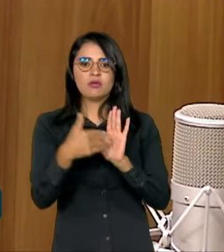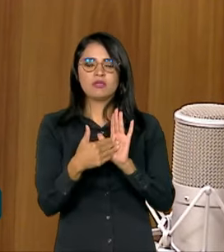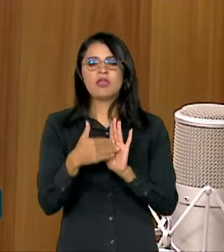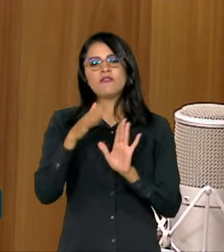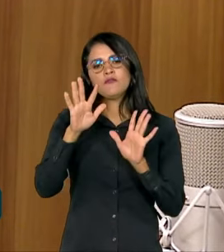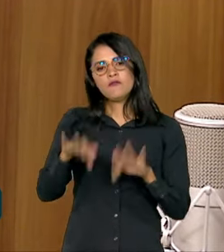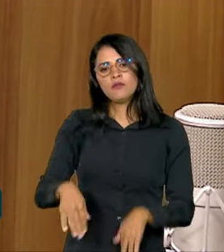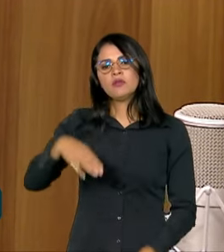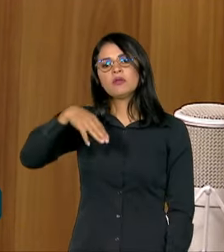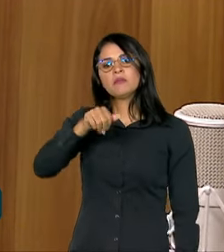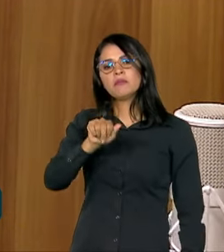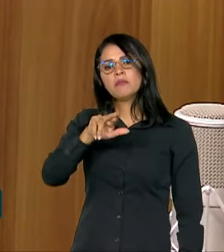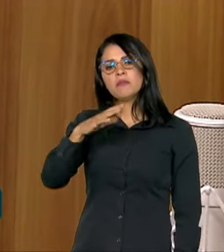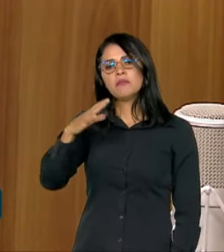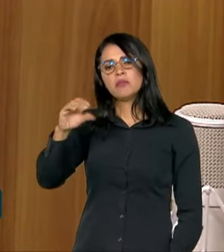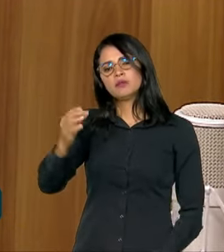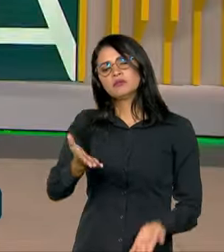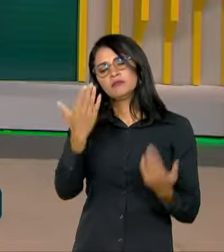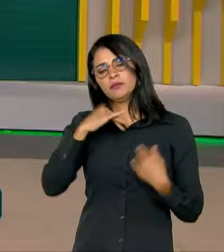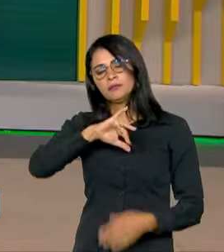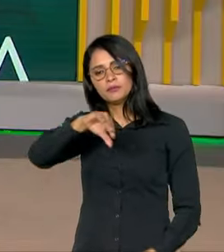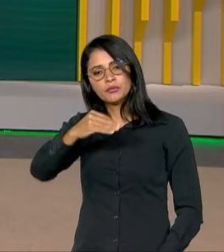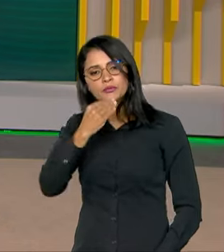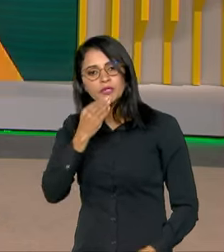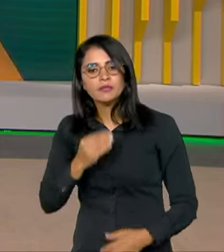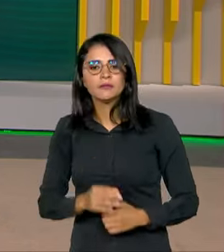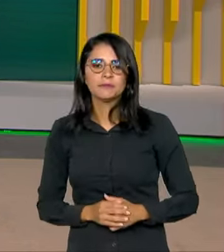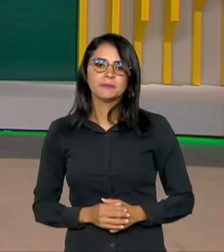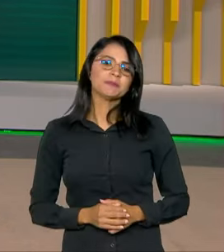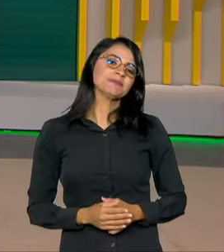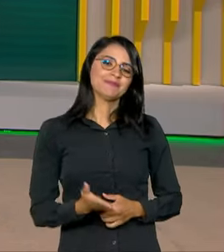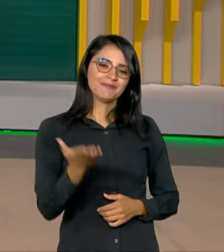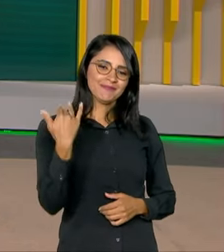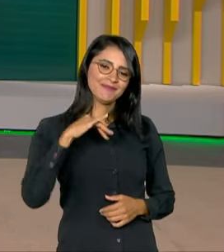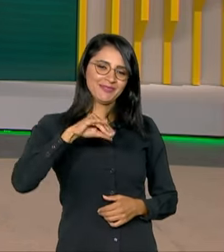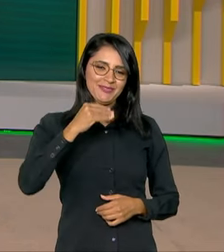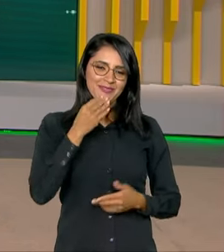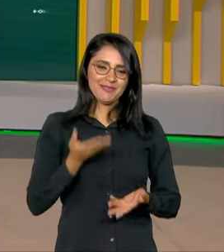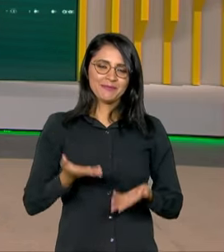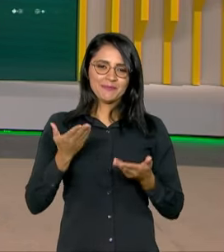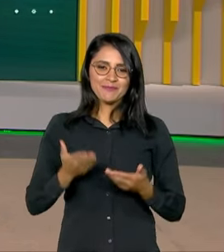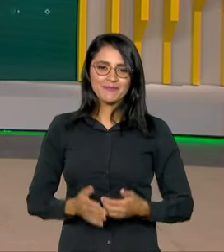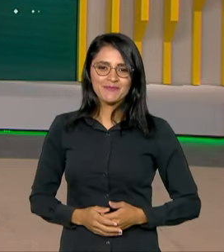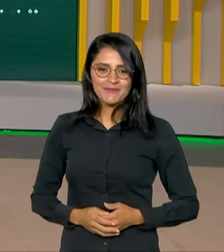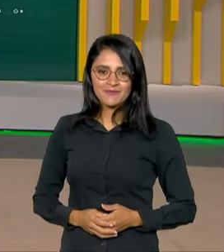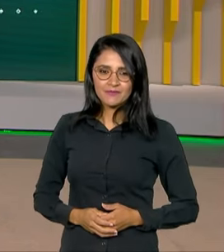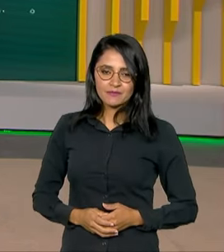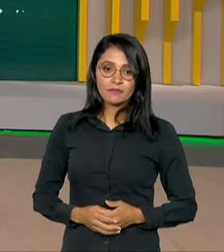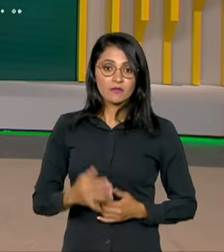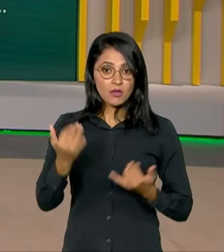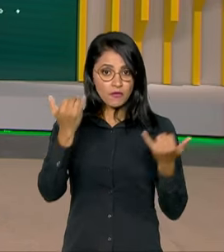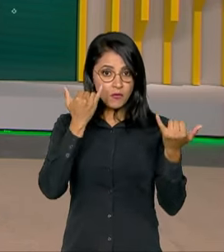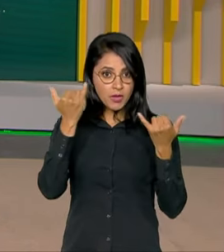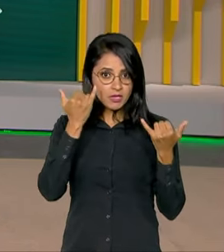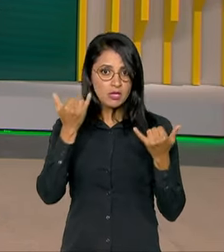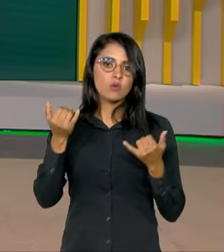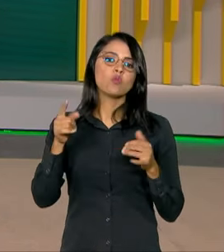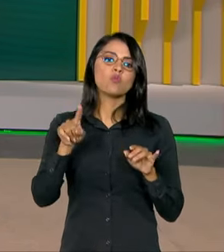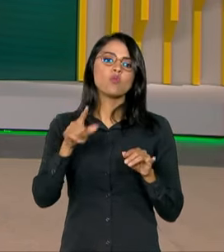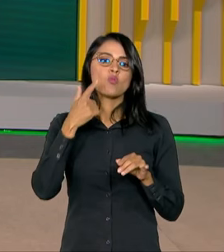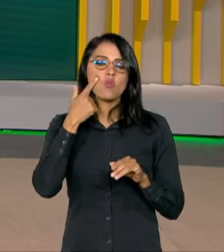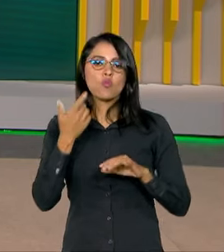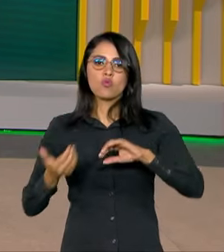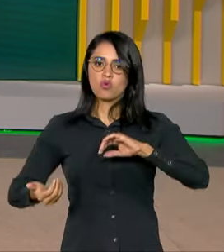o final de março, então bora aproveitar. Isso aí, bora aproveitar essa oportunidade. Atualizando aqui uma informação, o